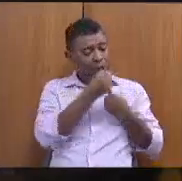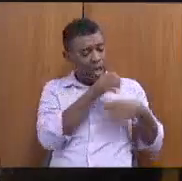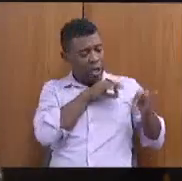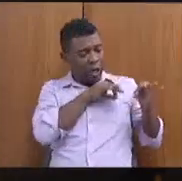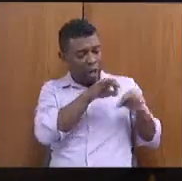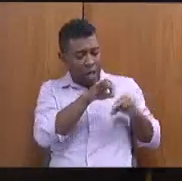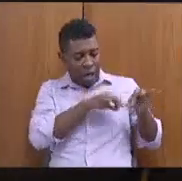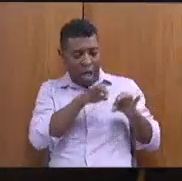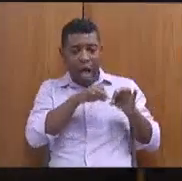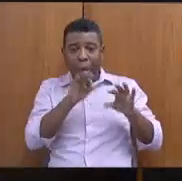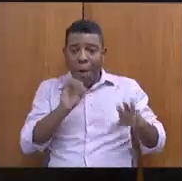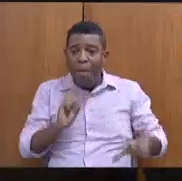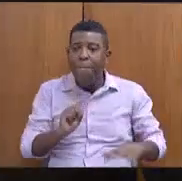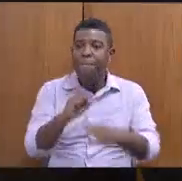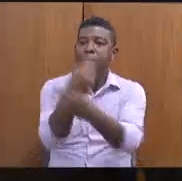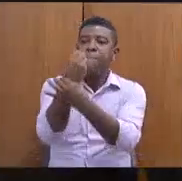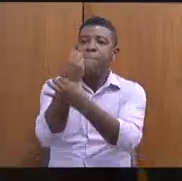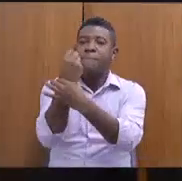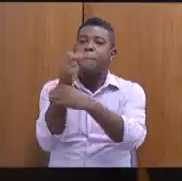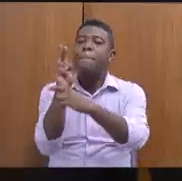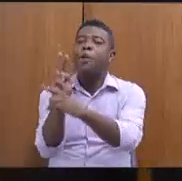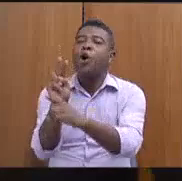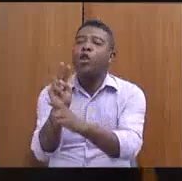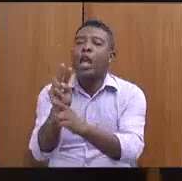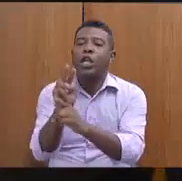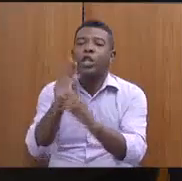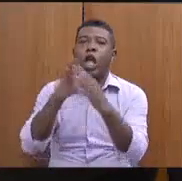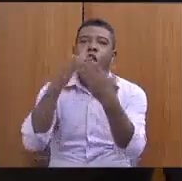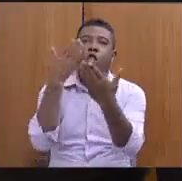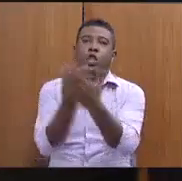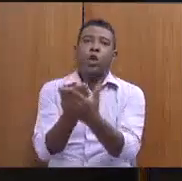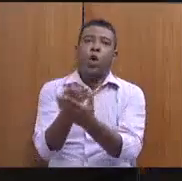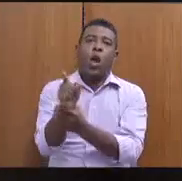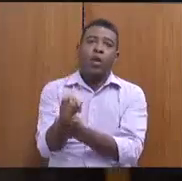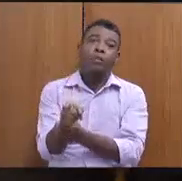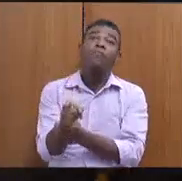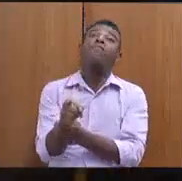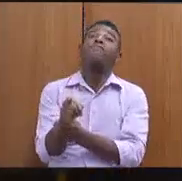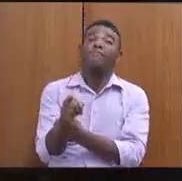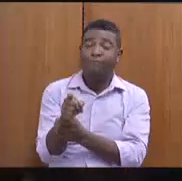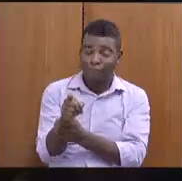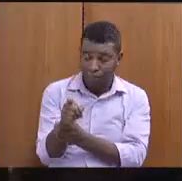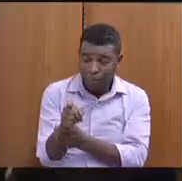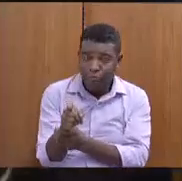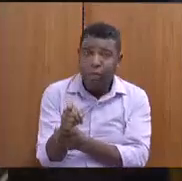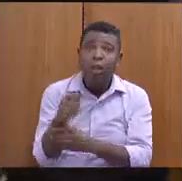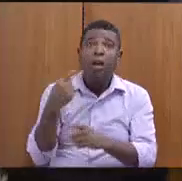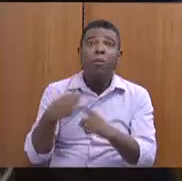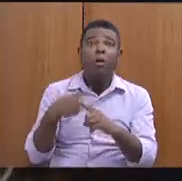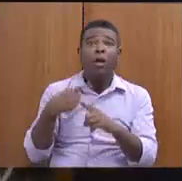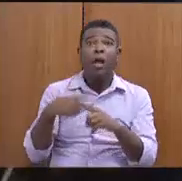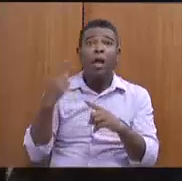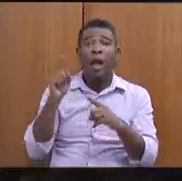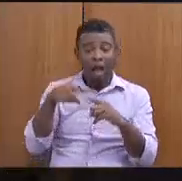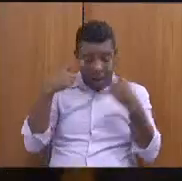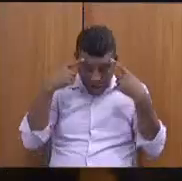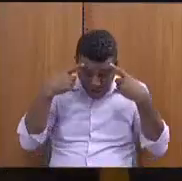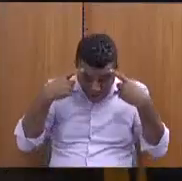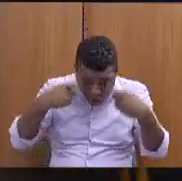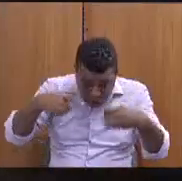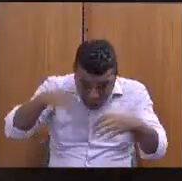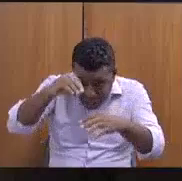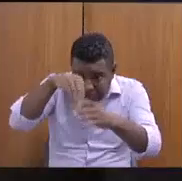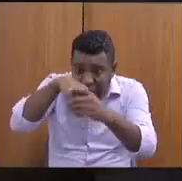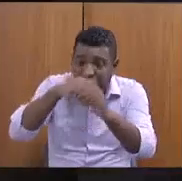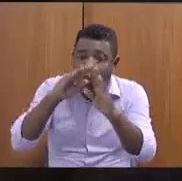proteção da escola. Porque nós não temos um problema da violência via de regra. Não é dentro da escola. E, por isso,